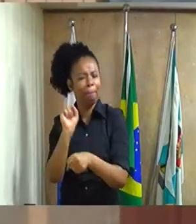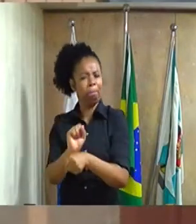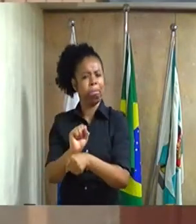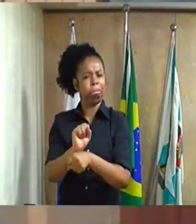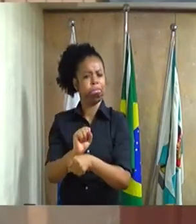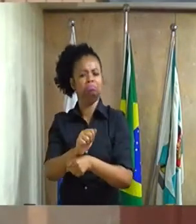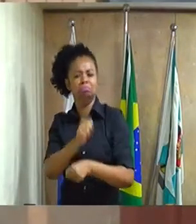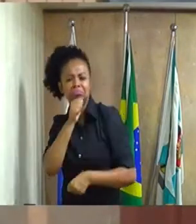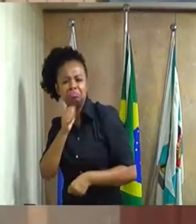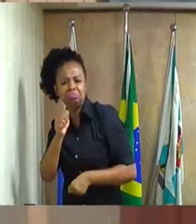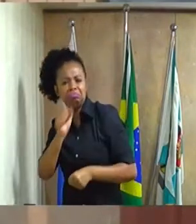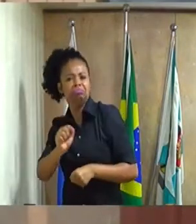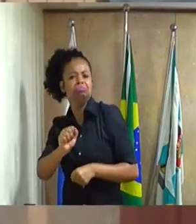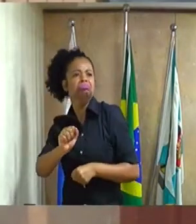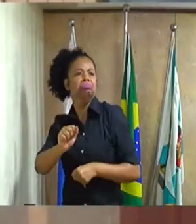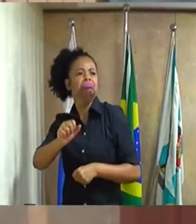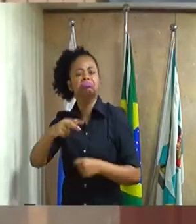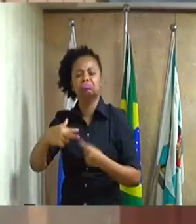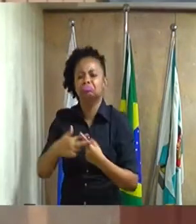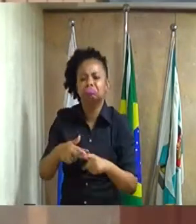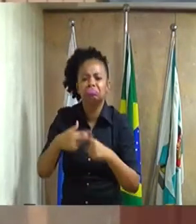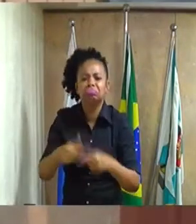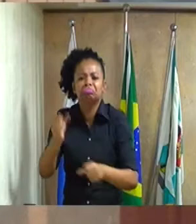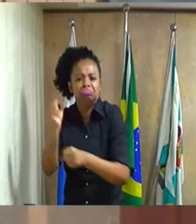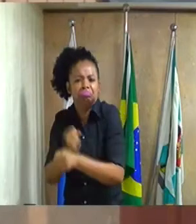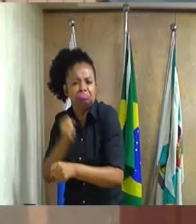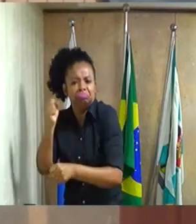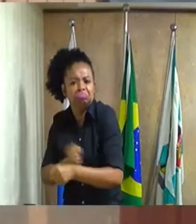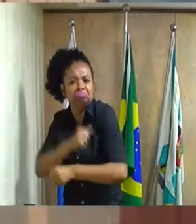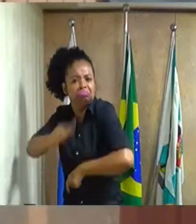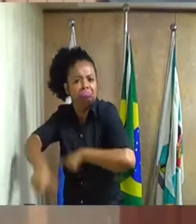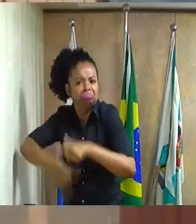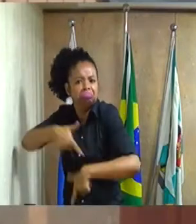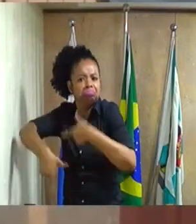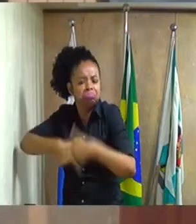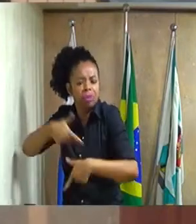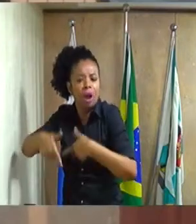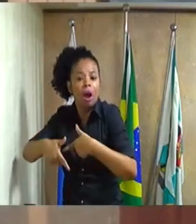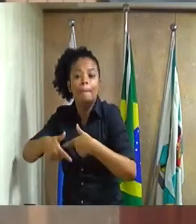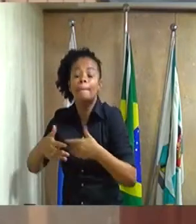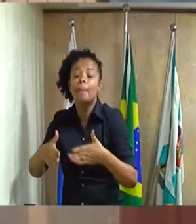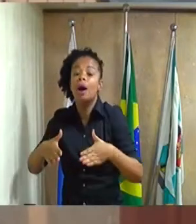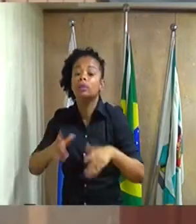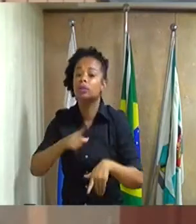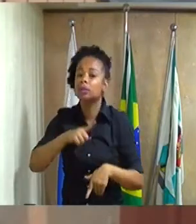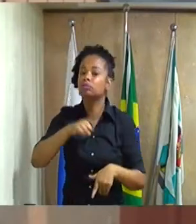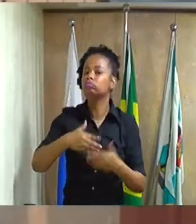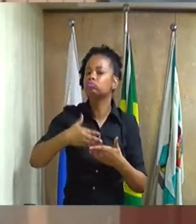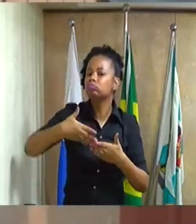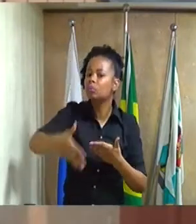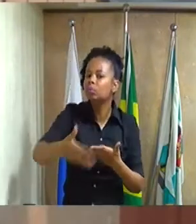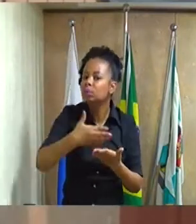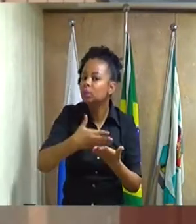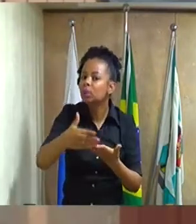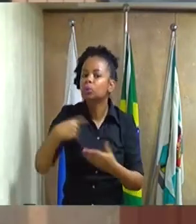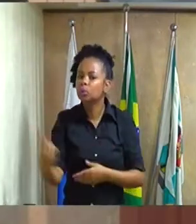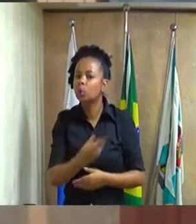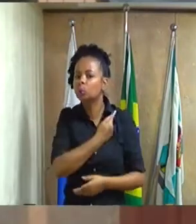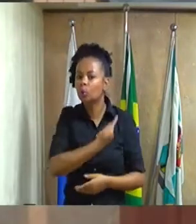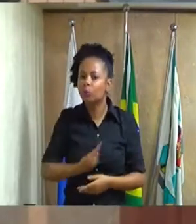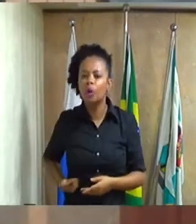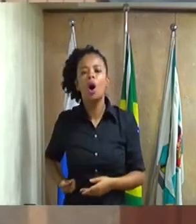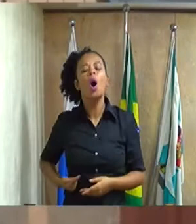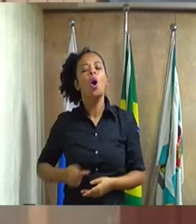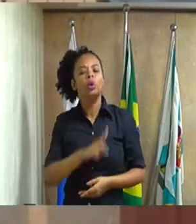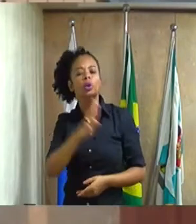uma delas teve início no nosso governo, quando eu era vice-prefeito do Washington, a Universidade